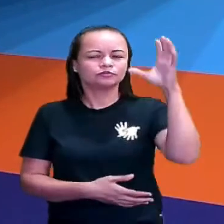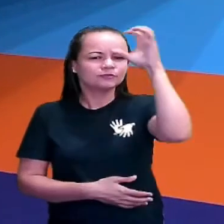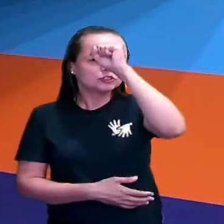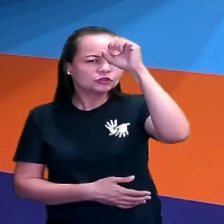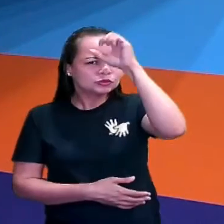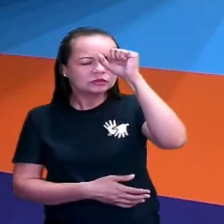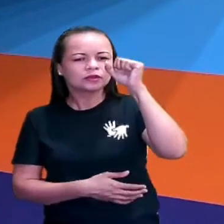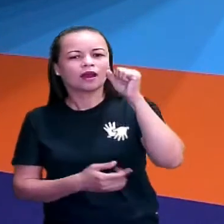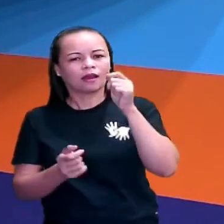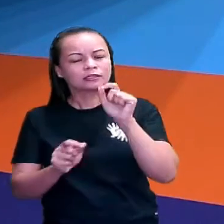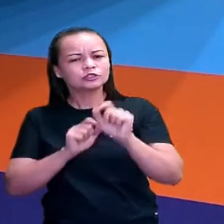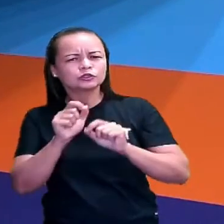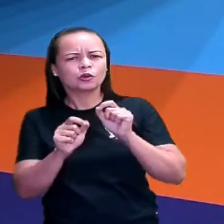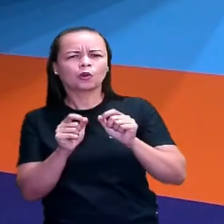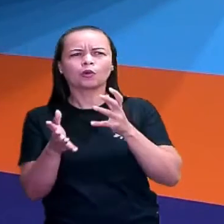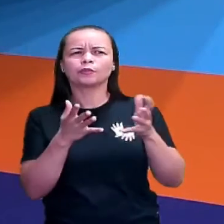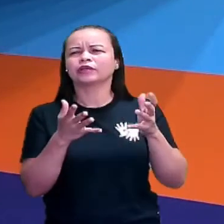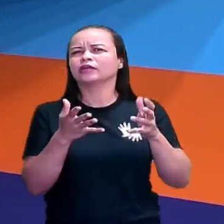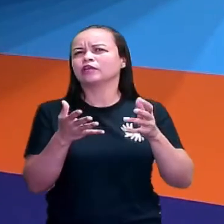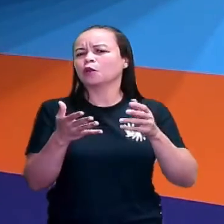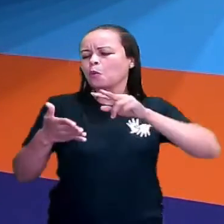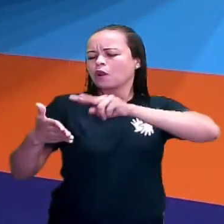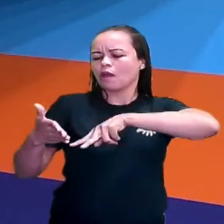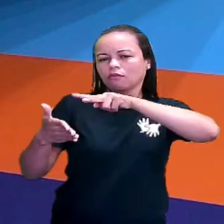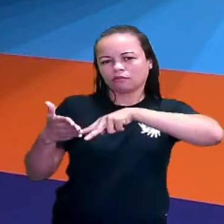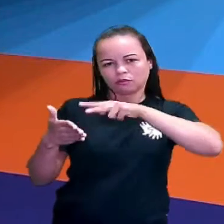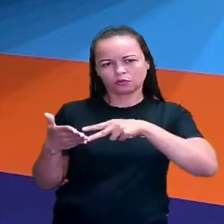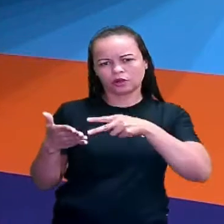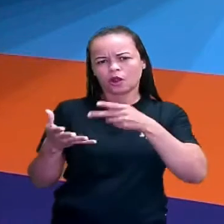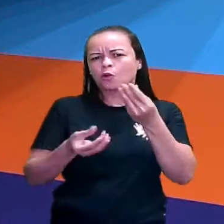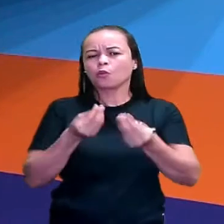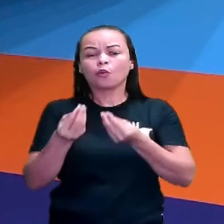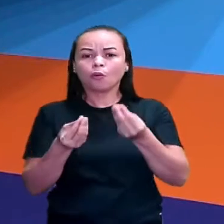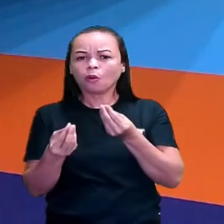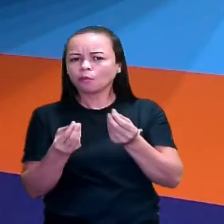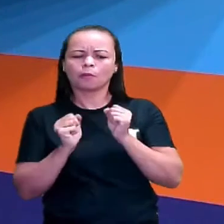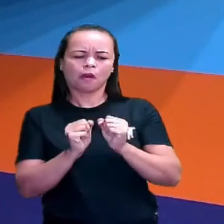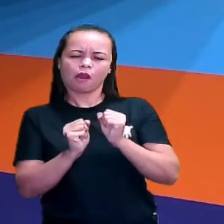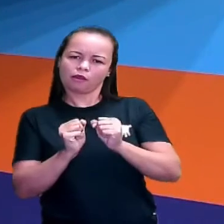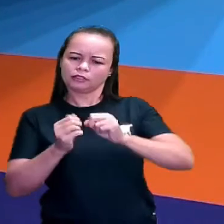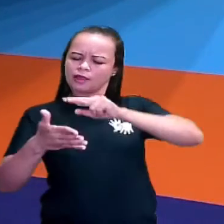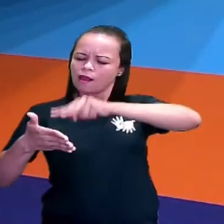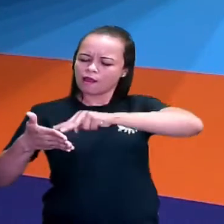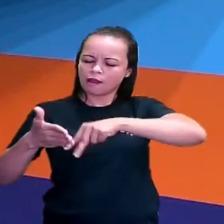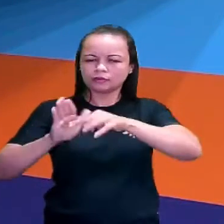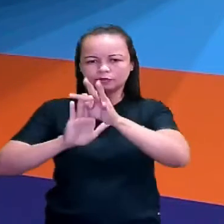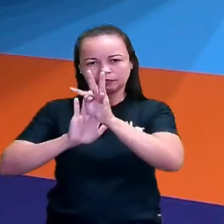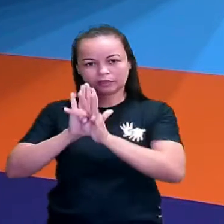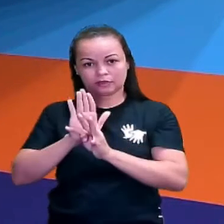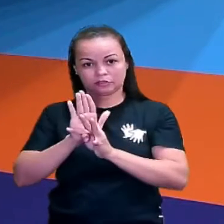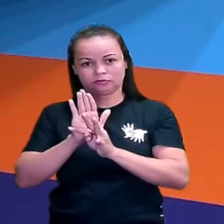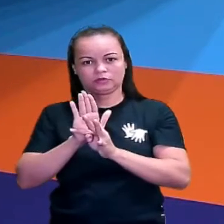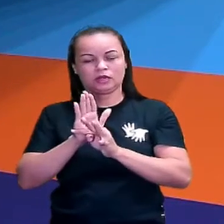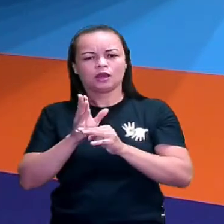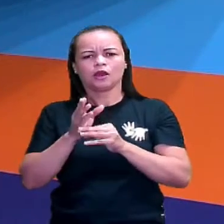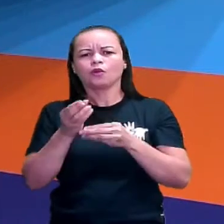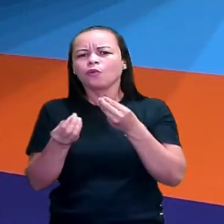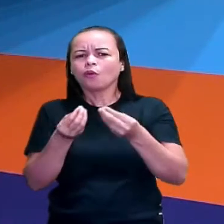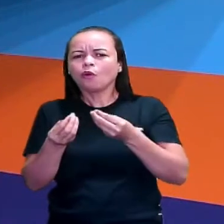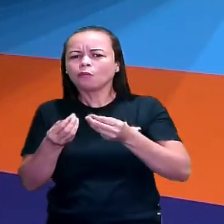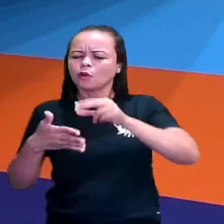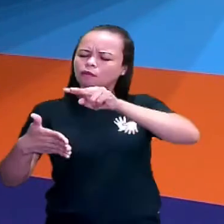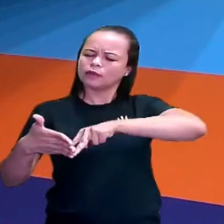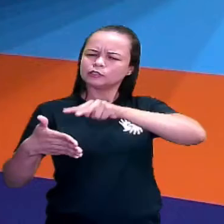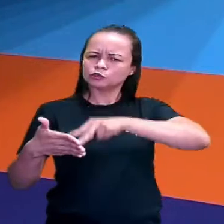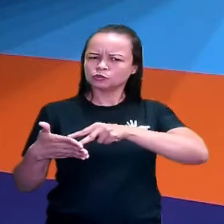sobre protocolos de leitura, como é que a gente deve ler um texto, como é que a gente faz para fazer a leitura de um